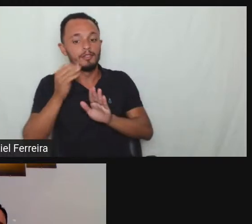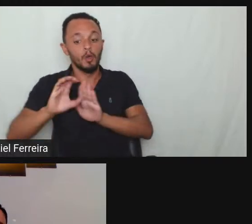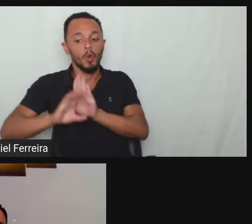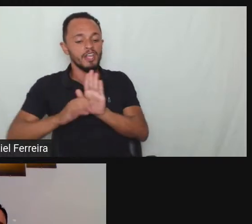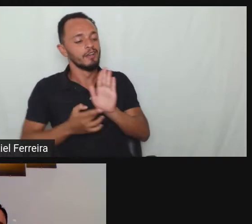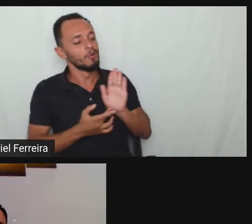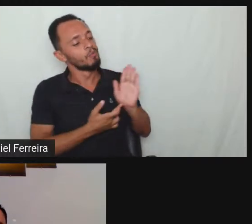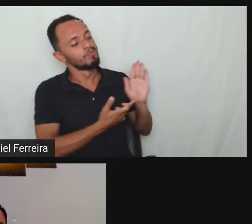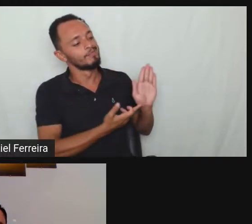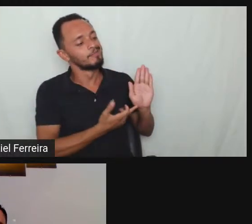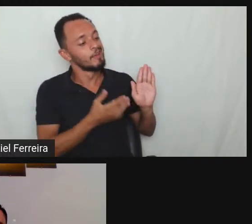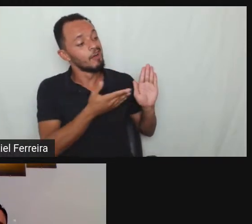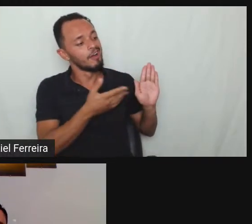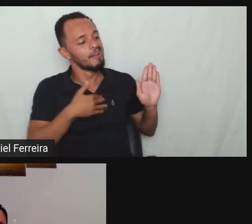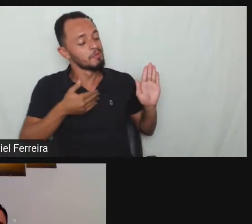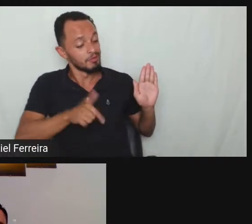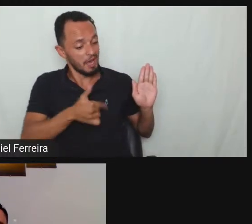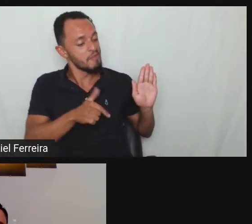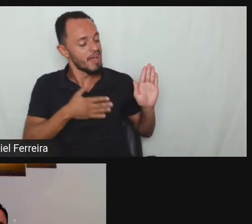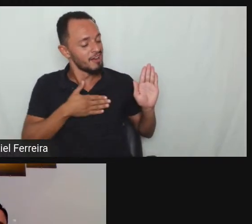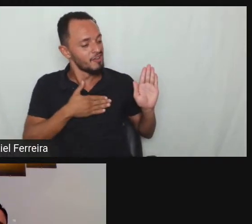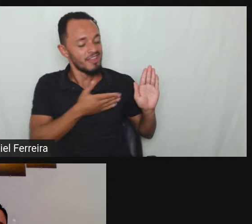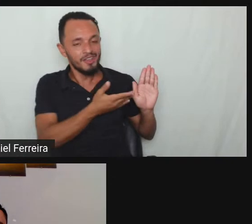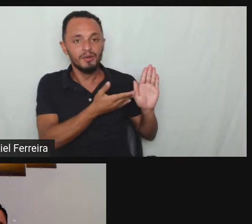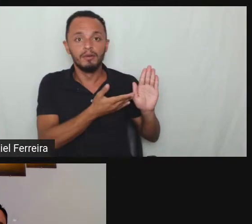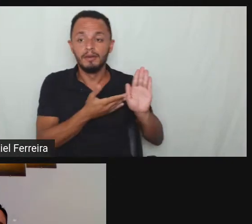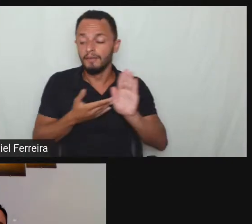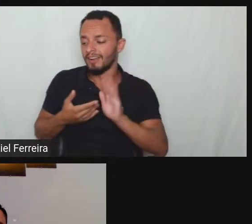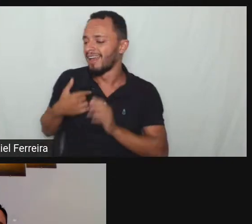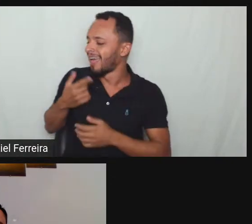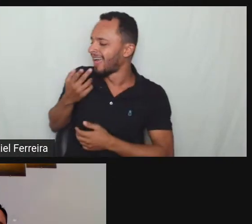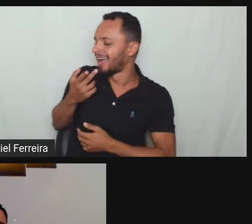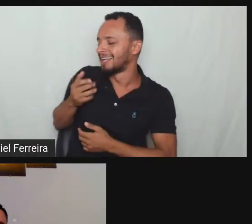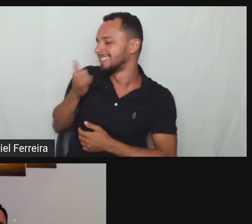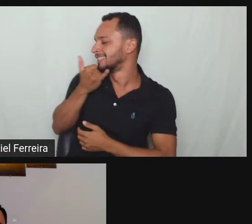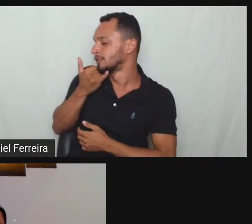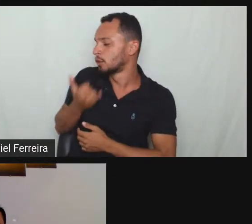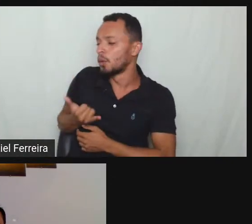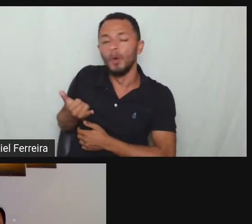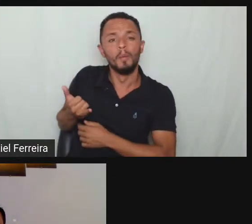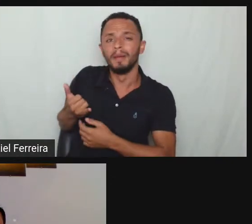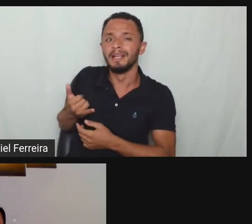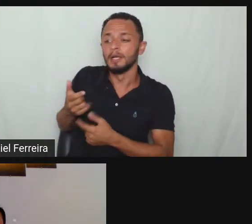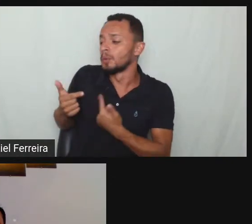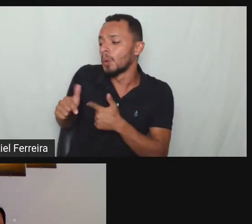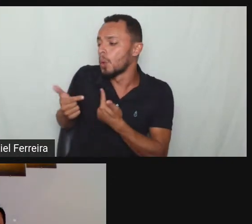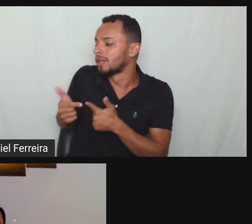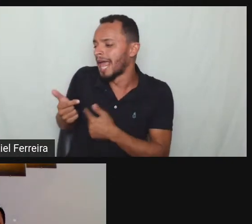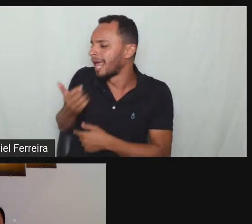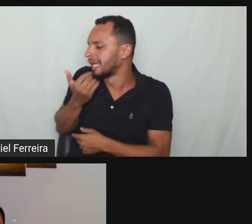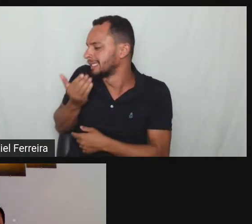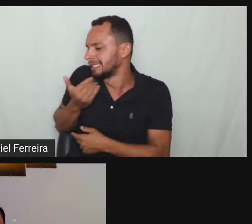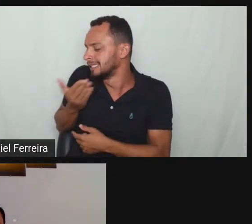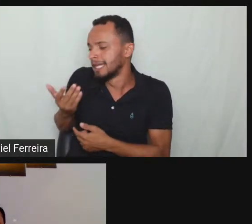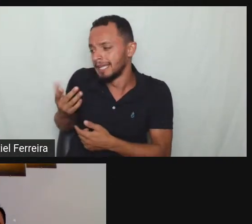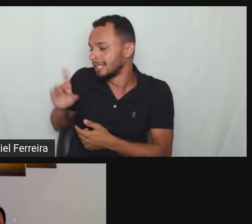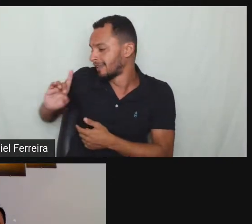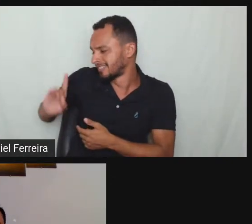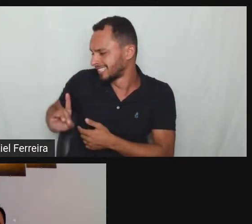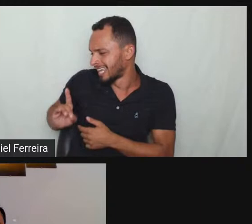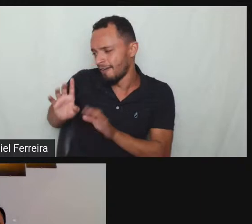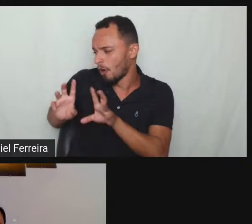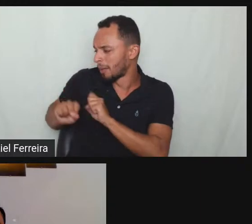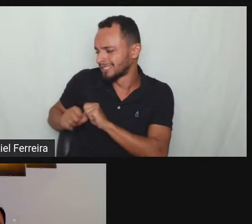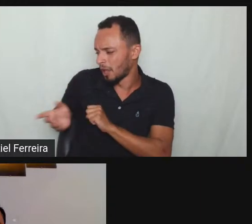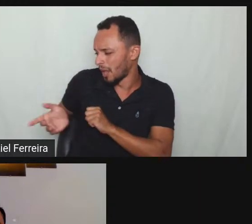ela e fala assim é não tem vaga para pessoa com deficiência com essa informação às vezes o